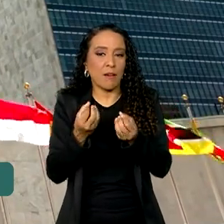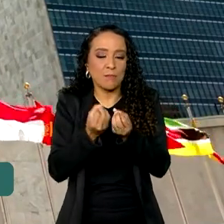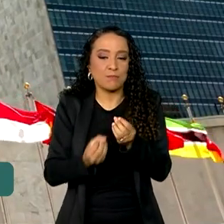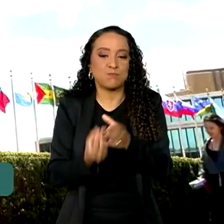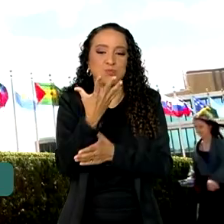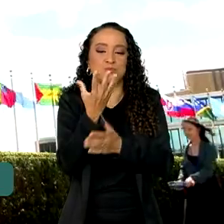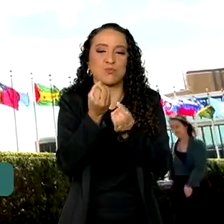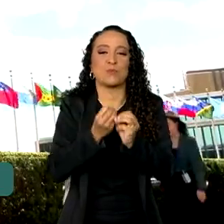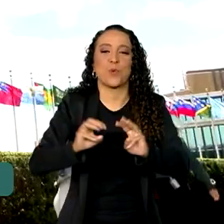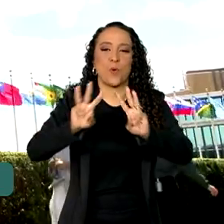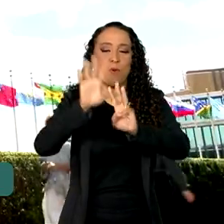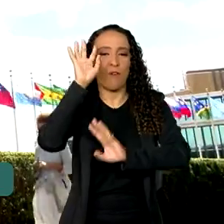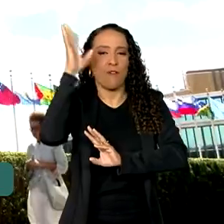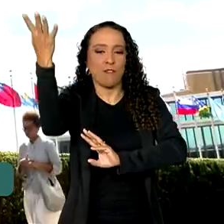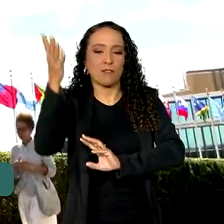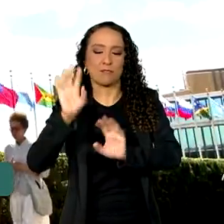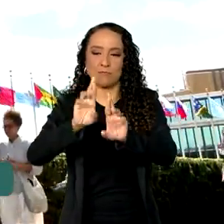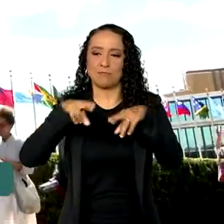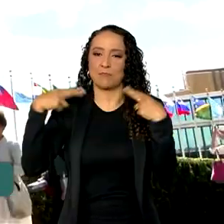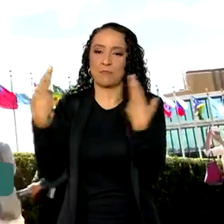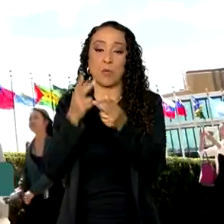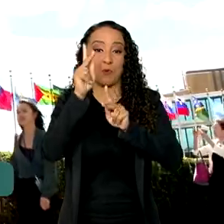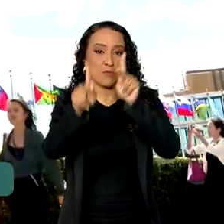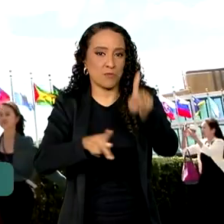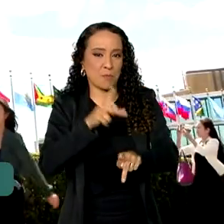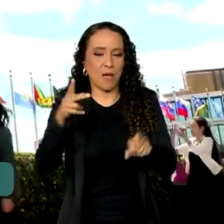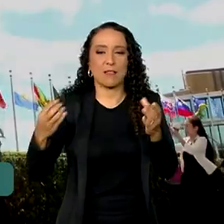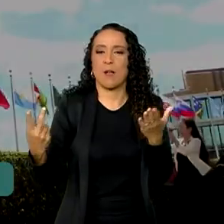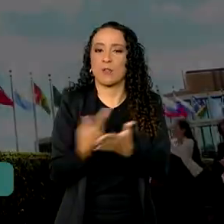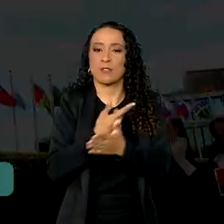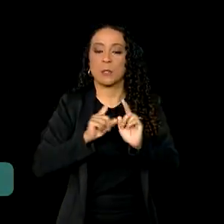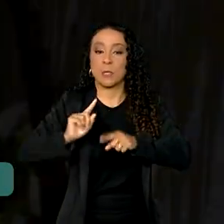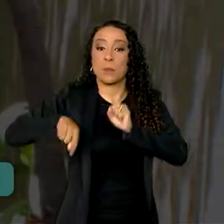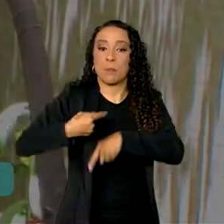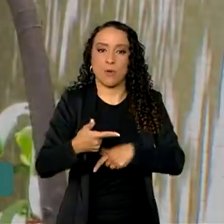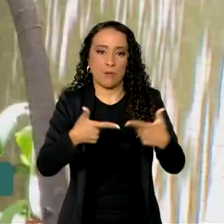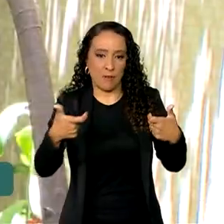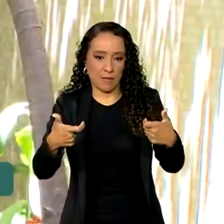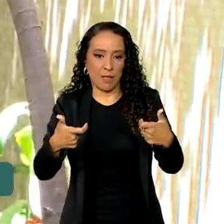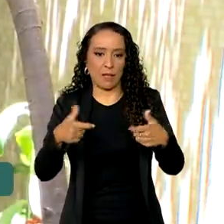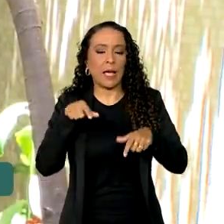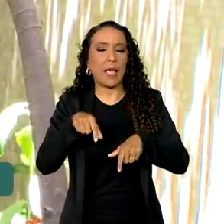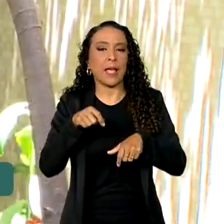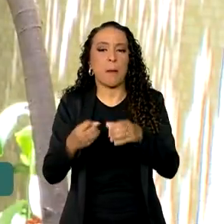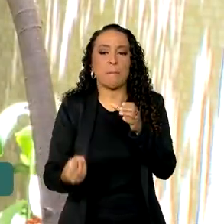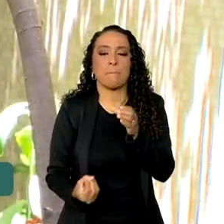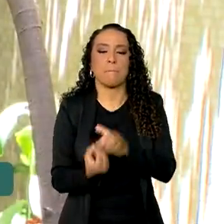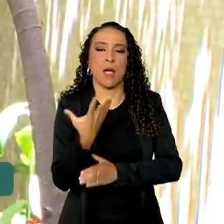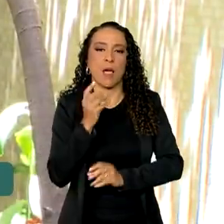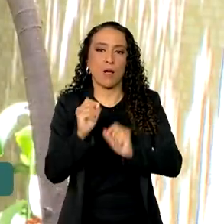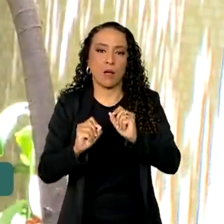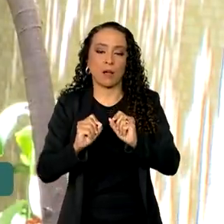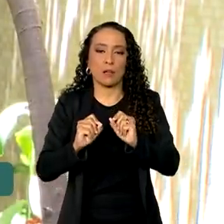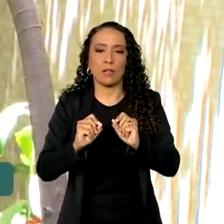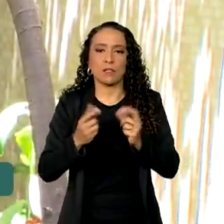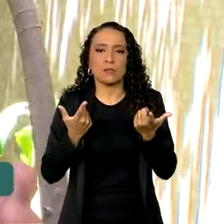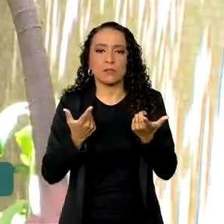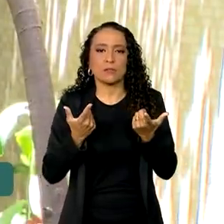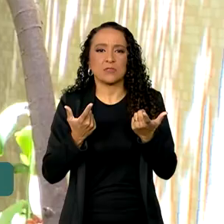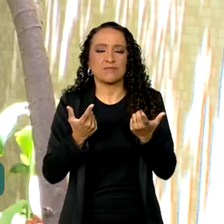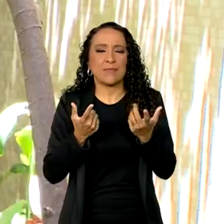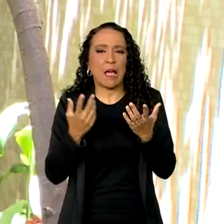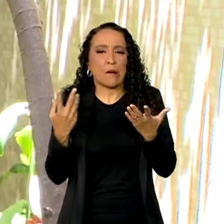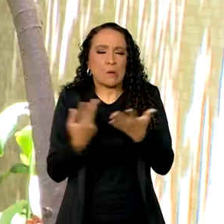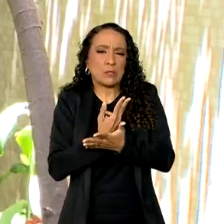nasce como resultado das conferências de paz realizadas pós-guerra. Ela é concebida a partir de um entanto